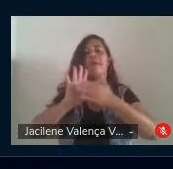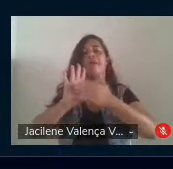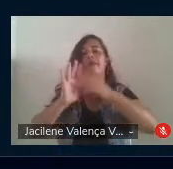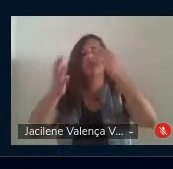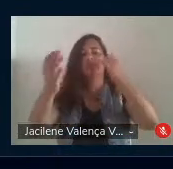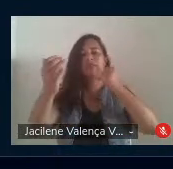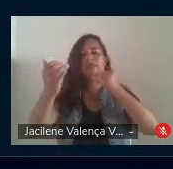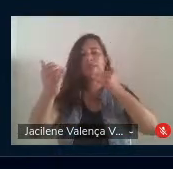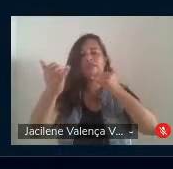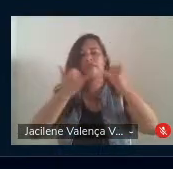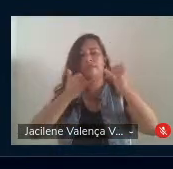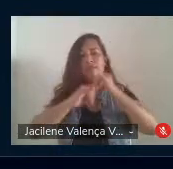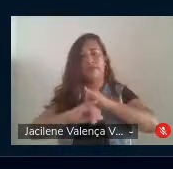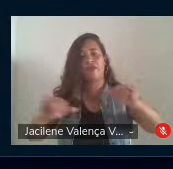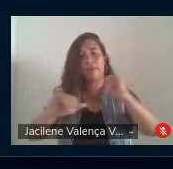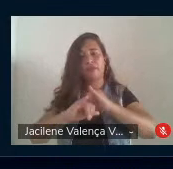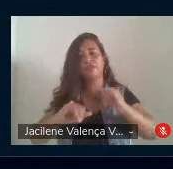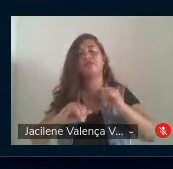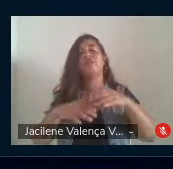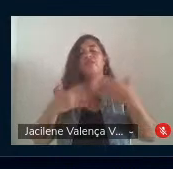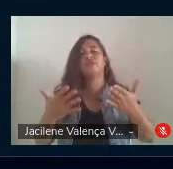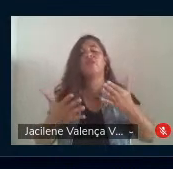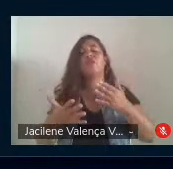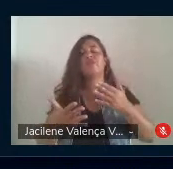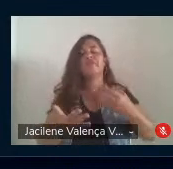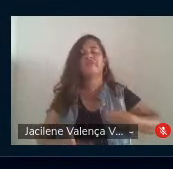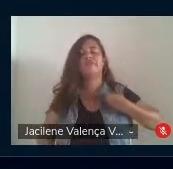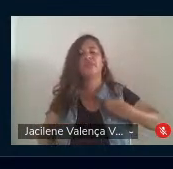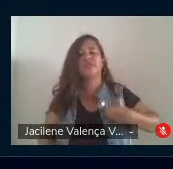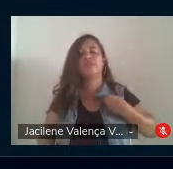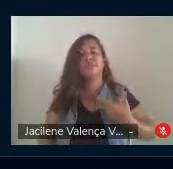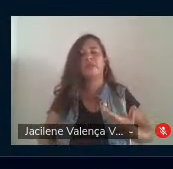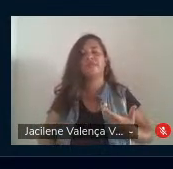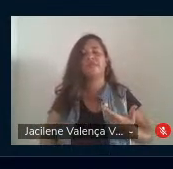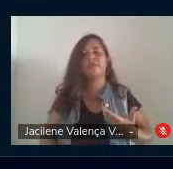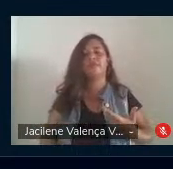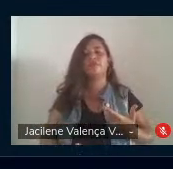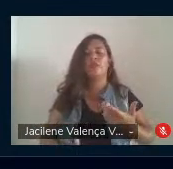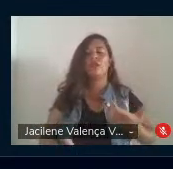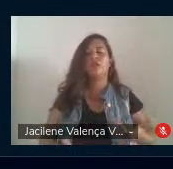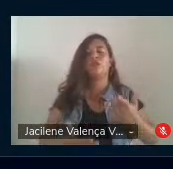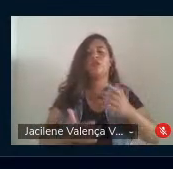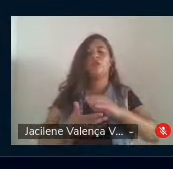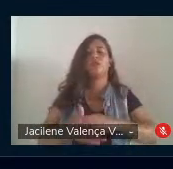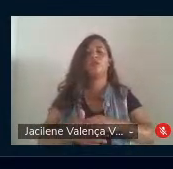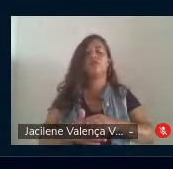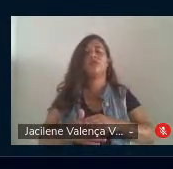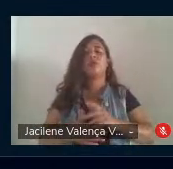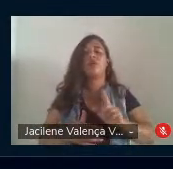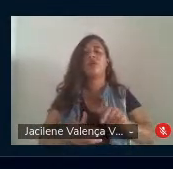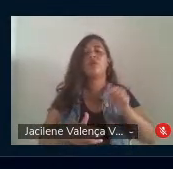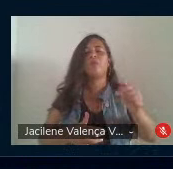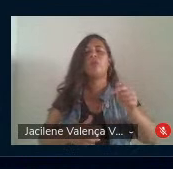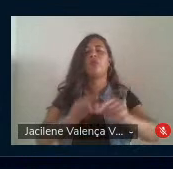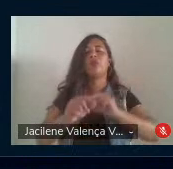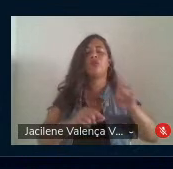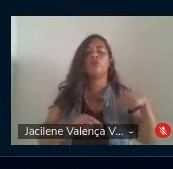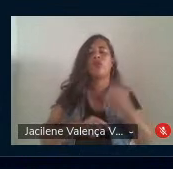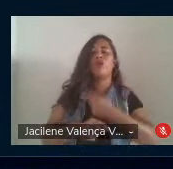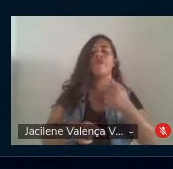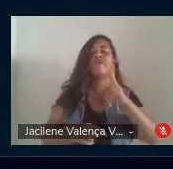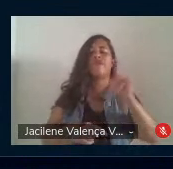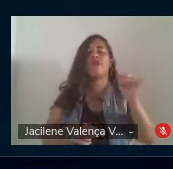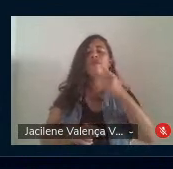formativa, ela é muito viva, né? E na trama seguinte, a gente vai falar um pouquinho,